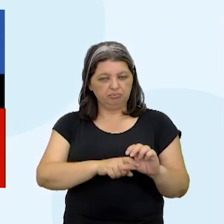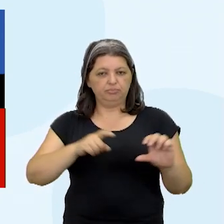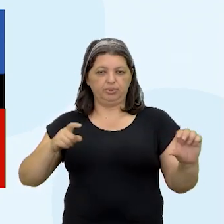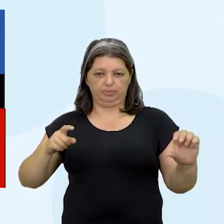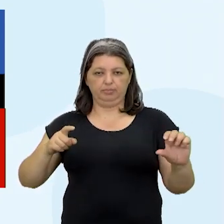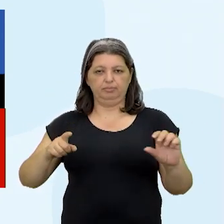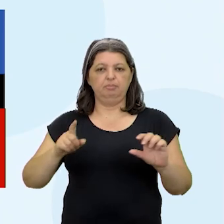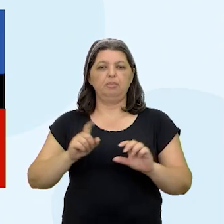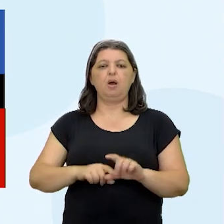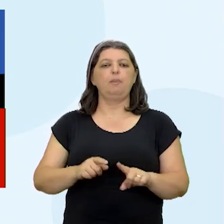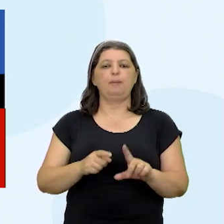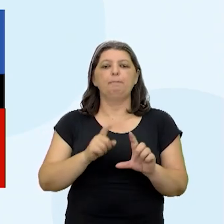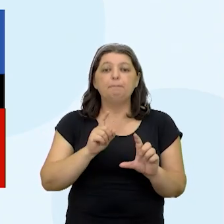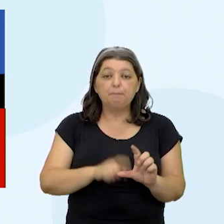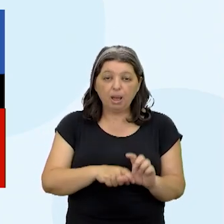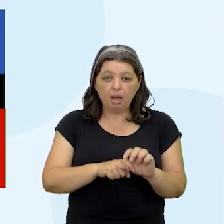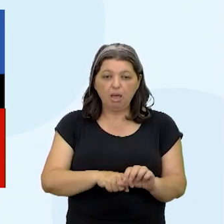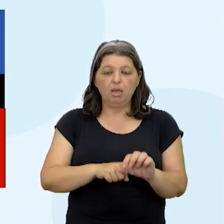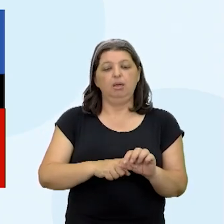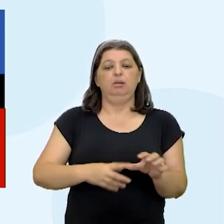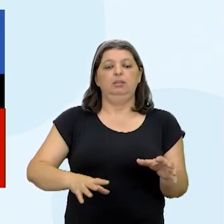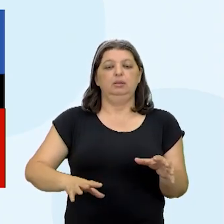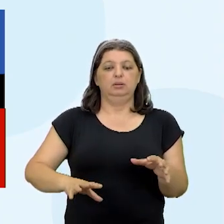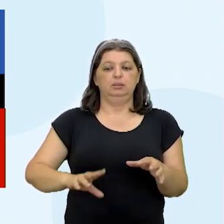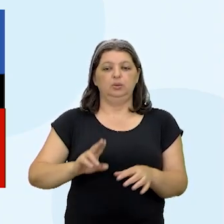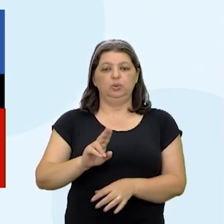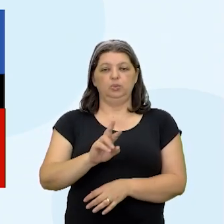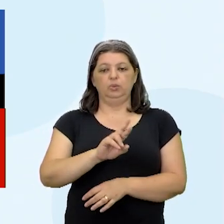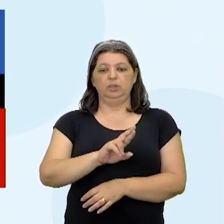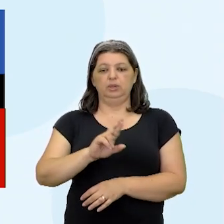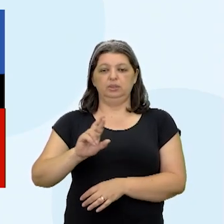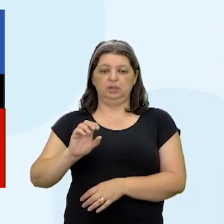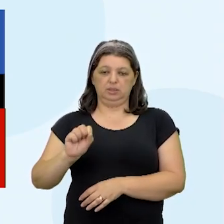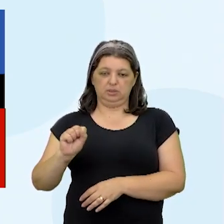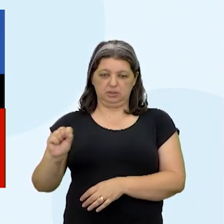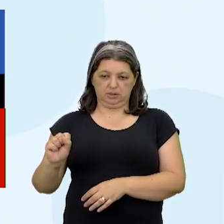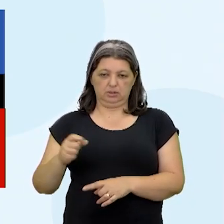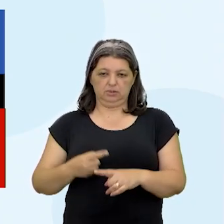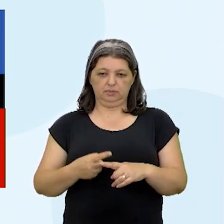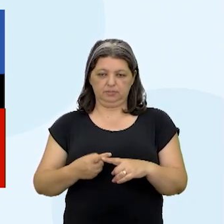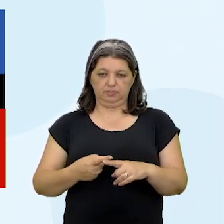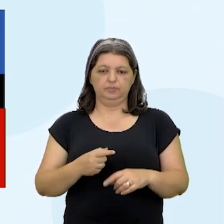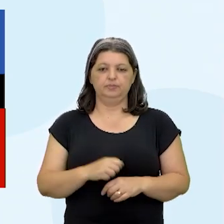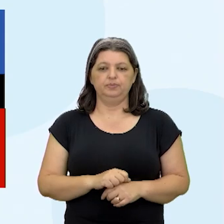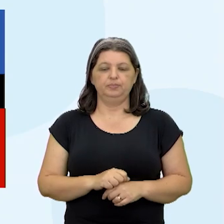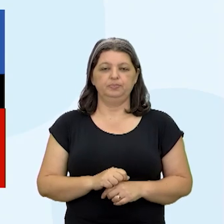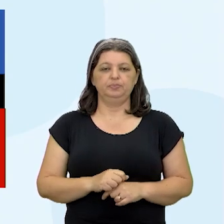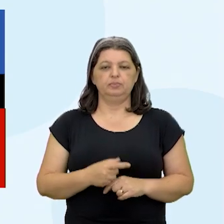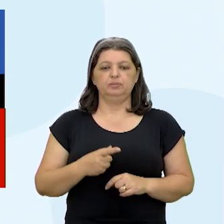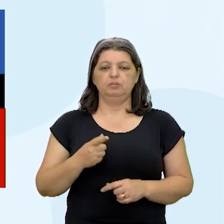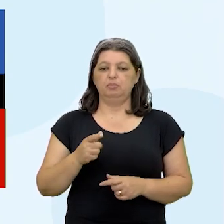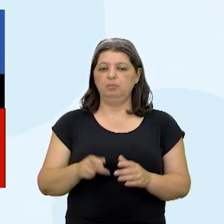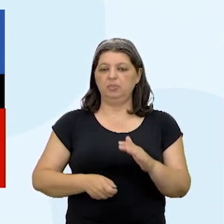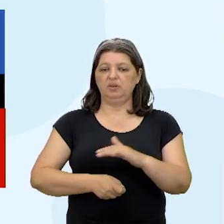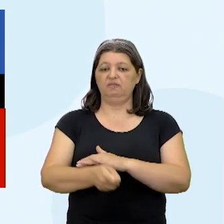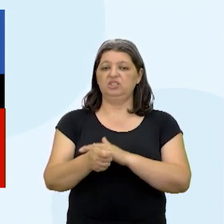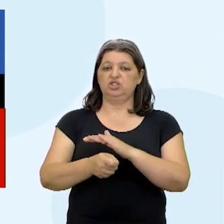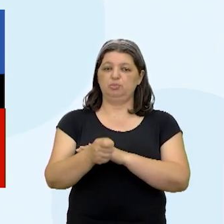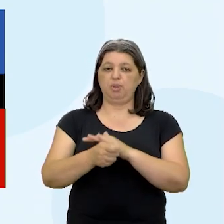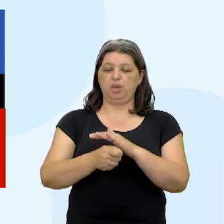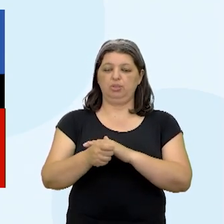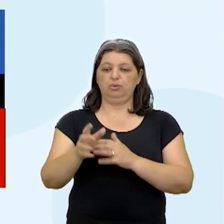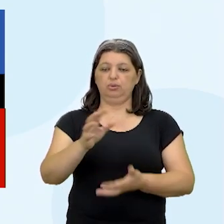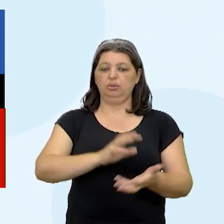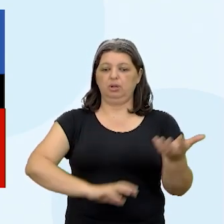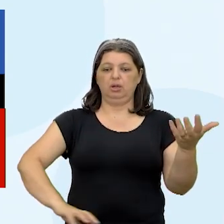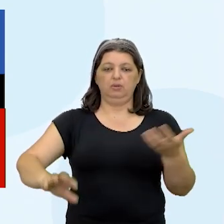tecnologicamente da União Soviética. Da União Soviética. E o grande investimento da Revolução Cubana é